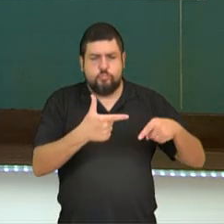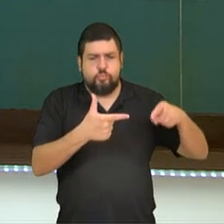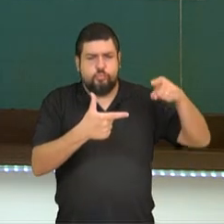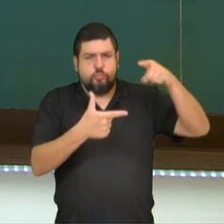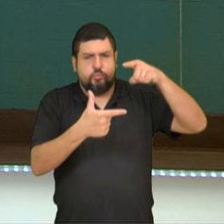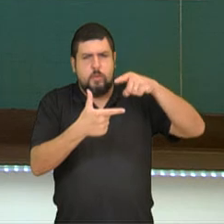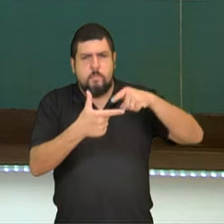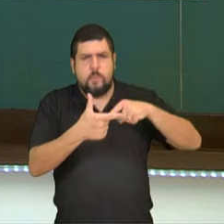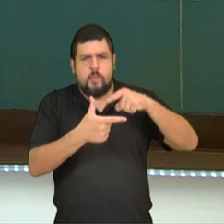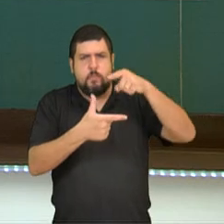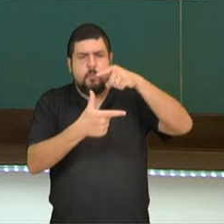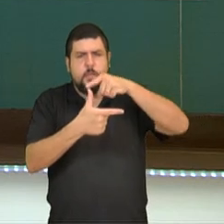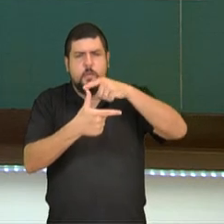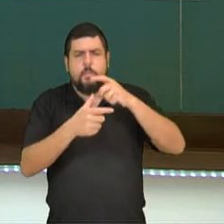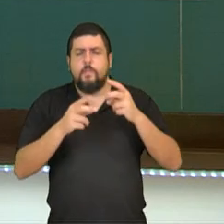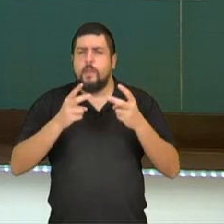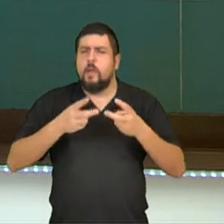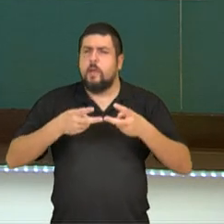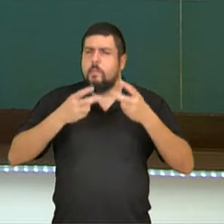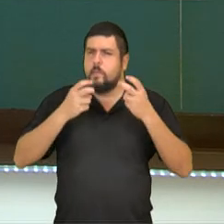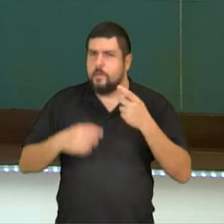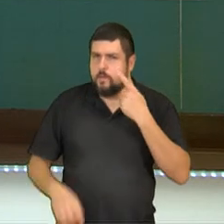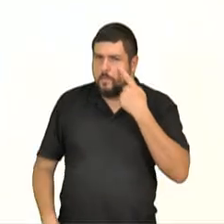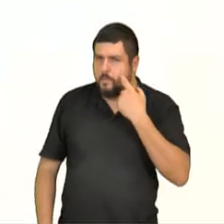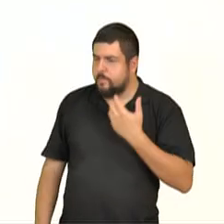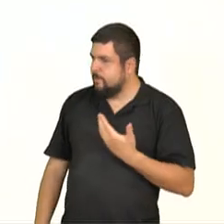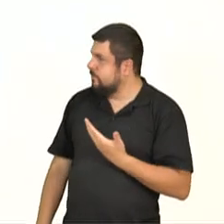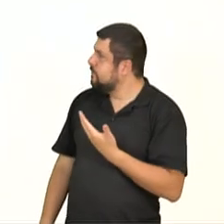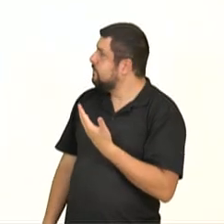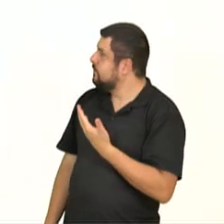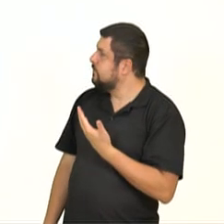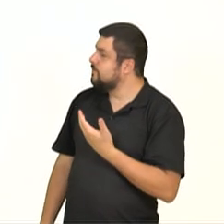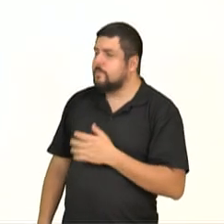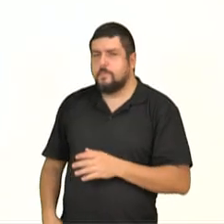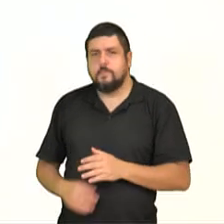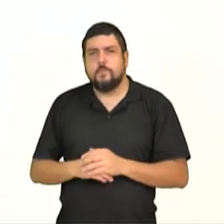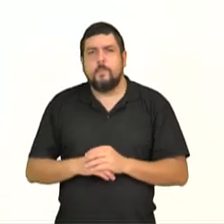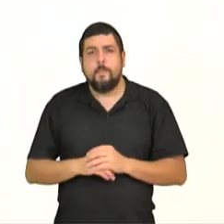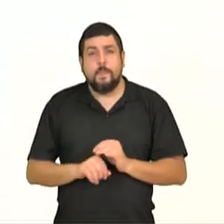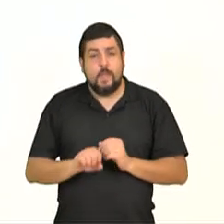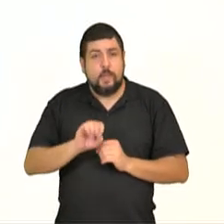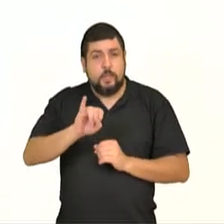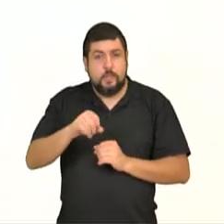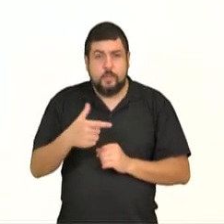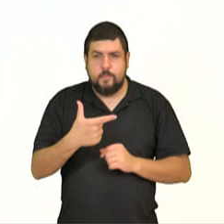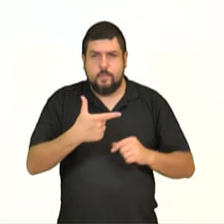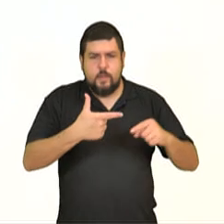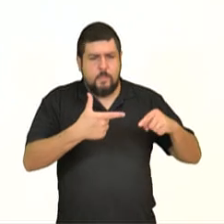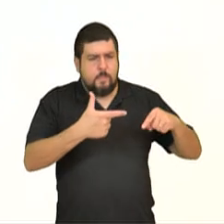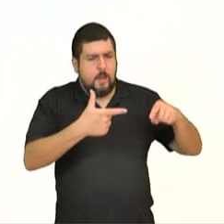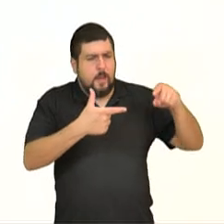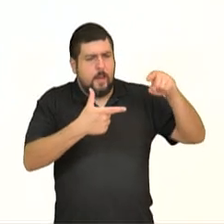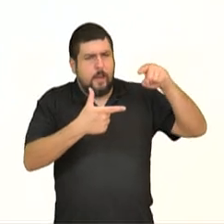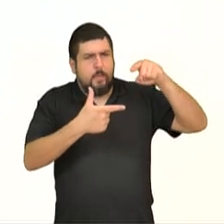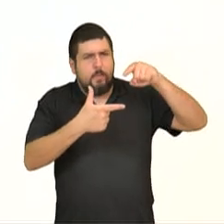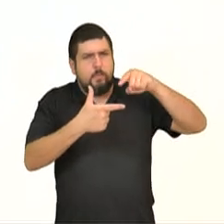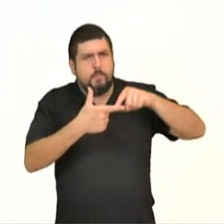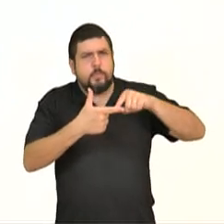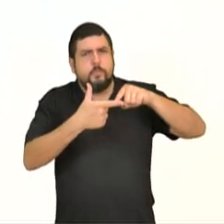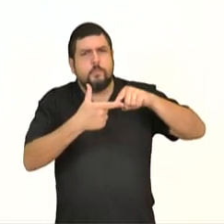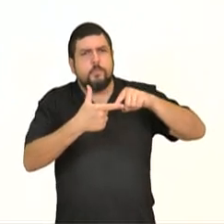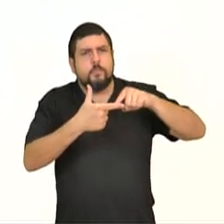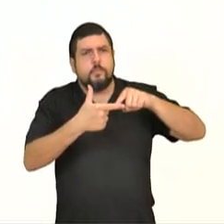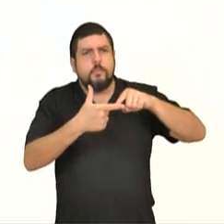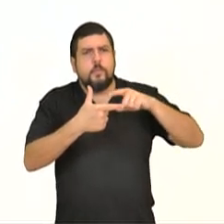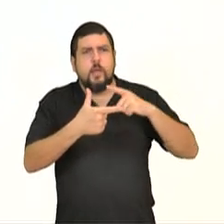Então observe esse gráfico aqui com a professora, olha só. Se o gráfico, né, de uma função ele tem um ponto lá no eixo, né? Lá no eixo x, tá?